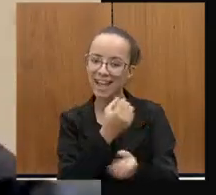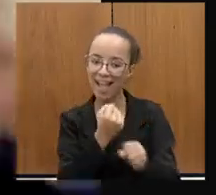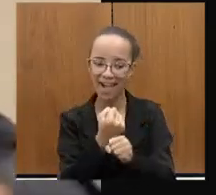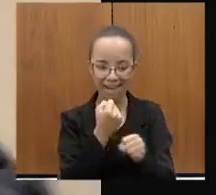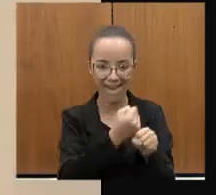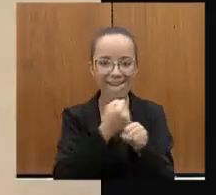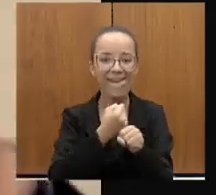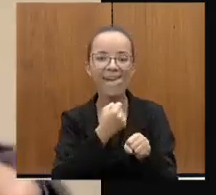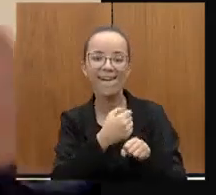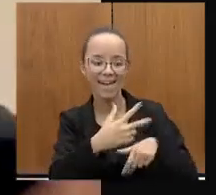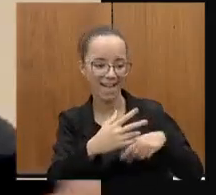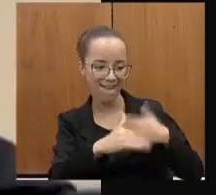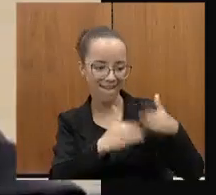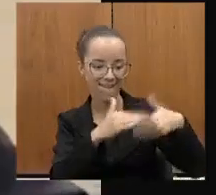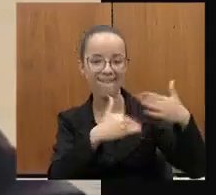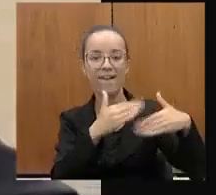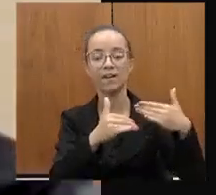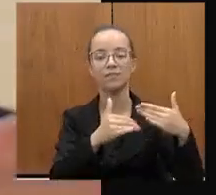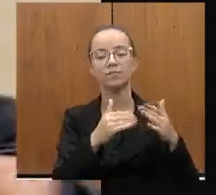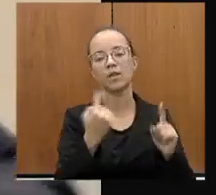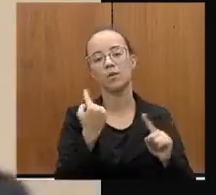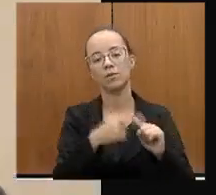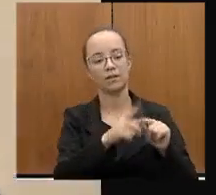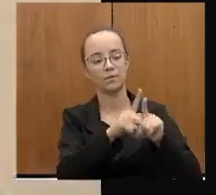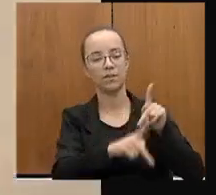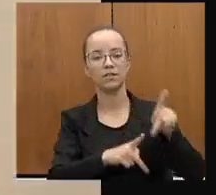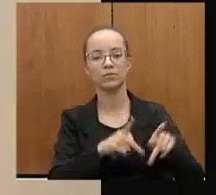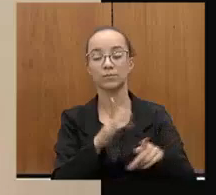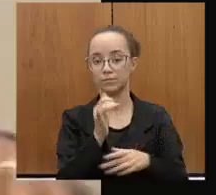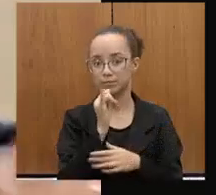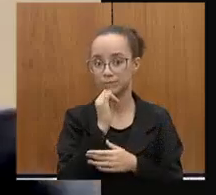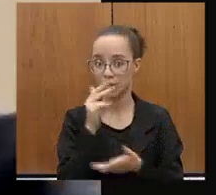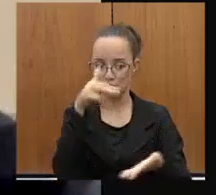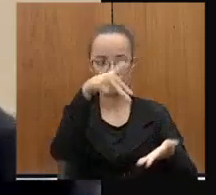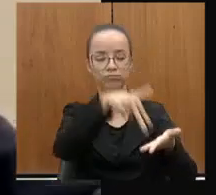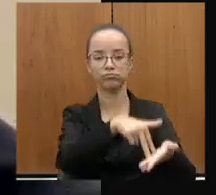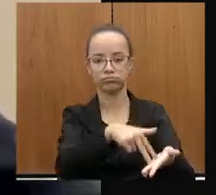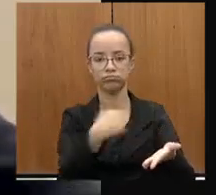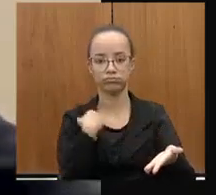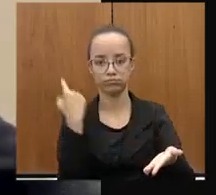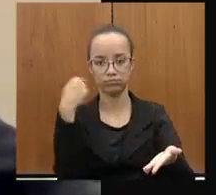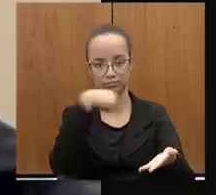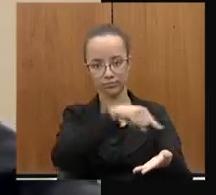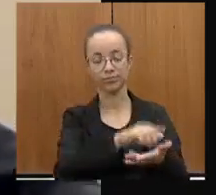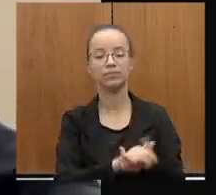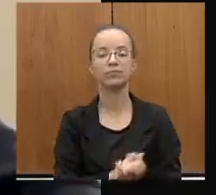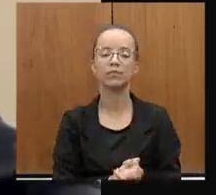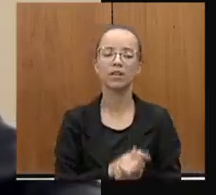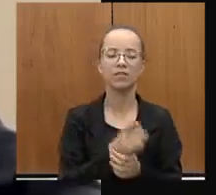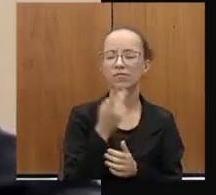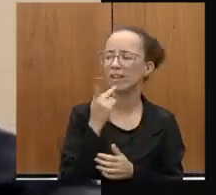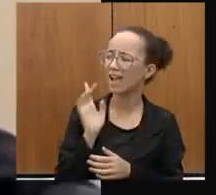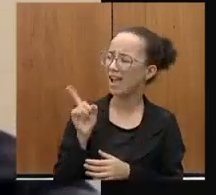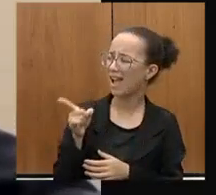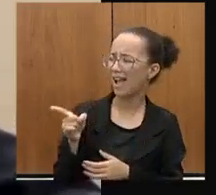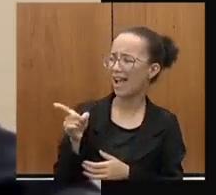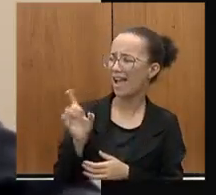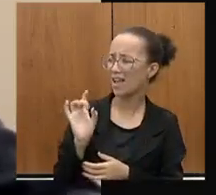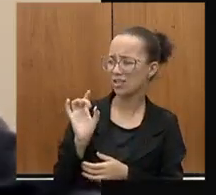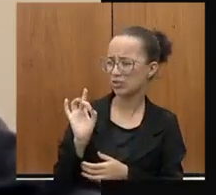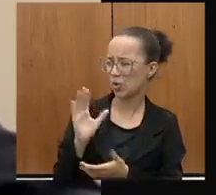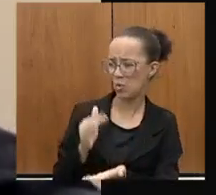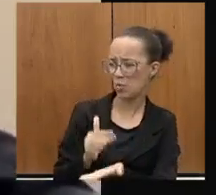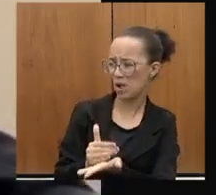desta vez a coisa vai andar, porque a população, quando eu estive lá, muitos disseram assim, ah, você é mais um que está